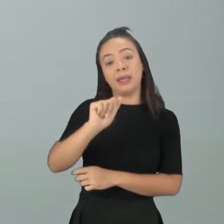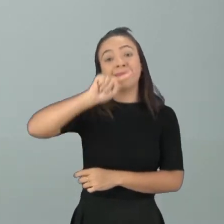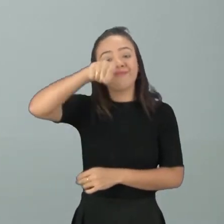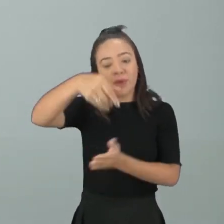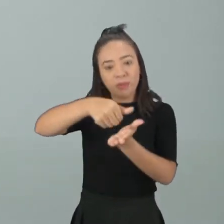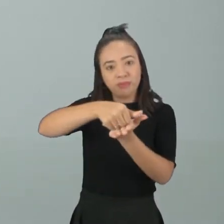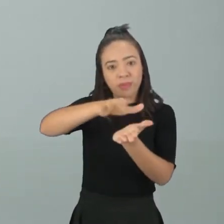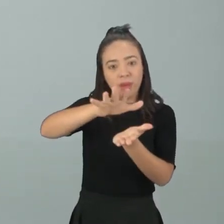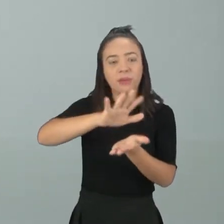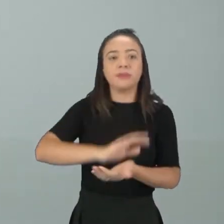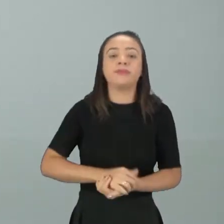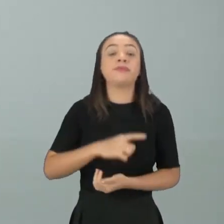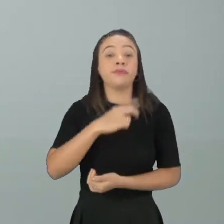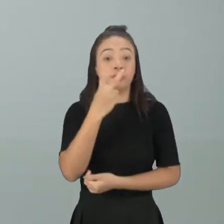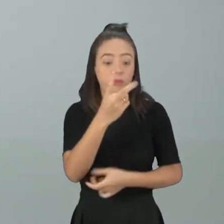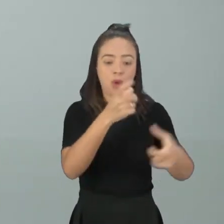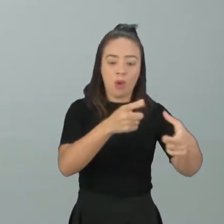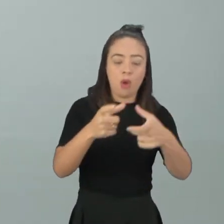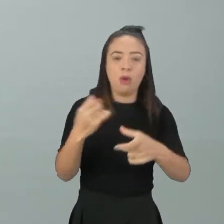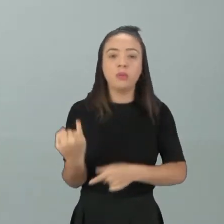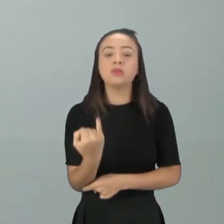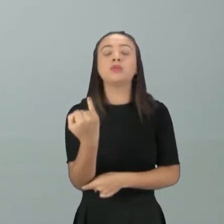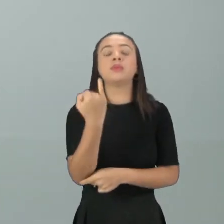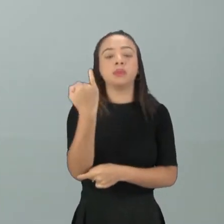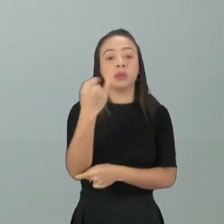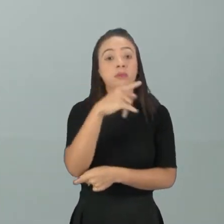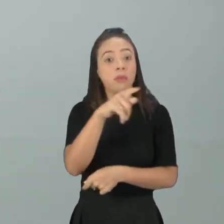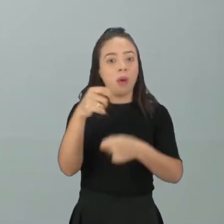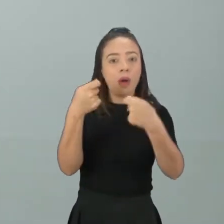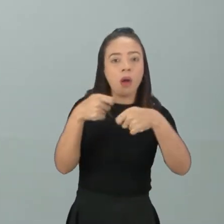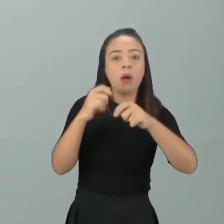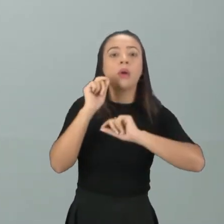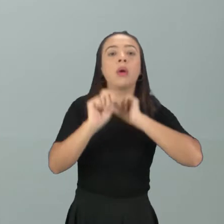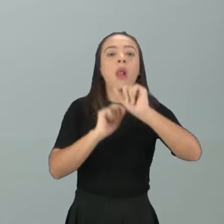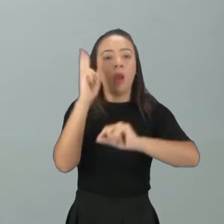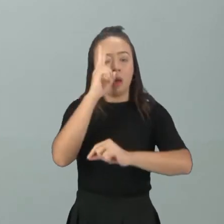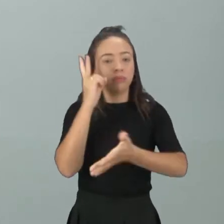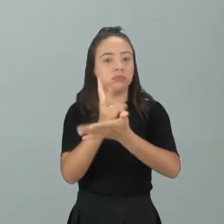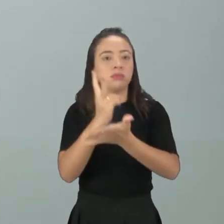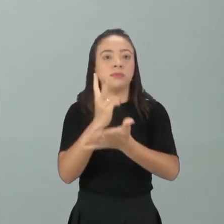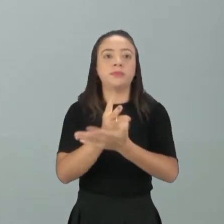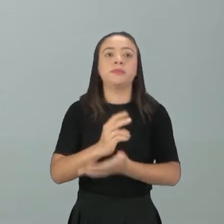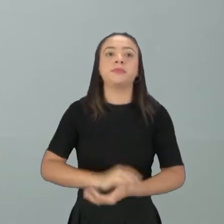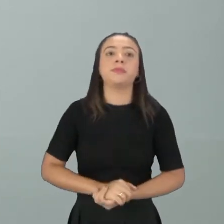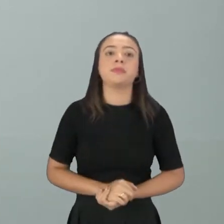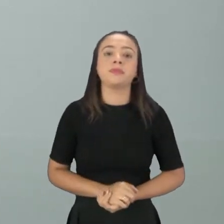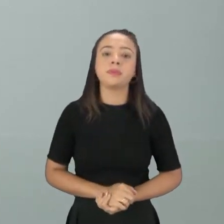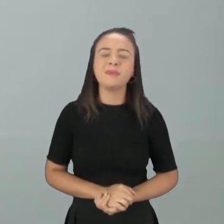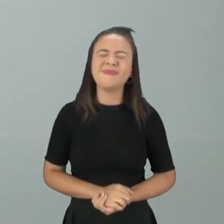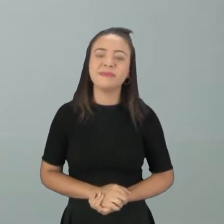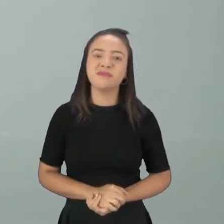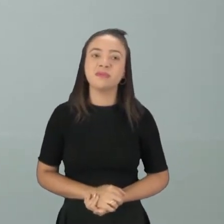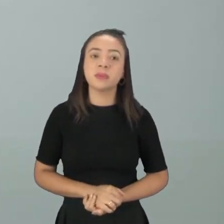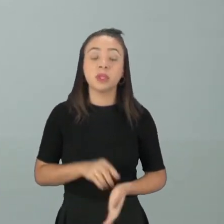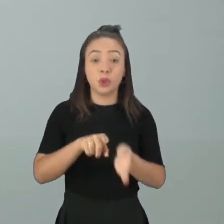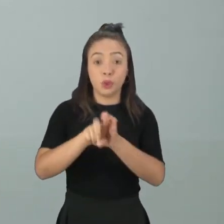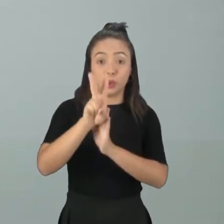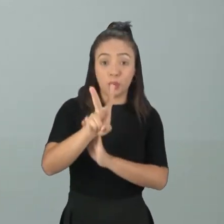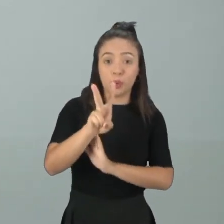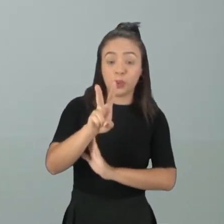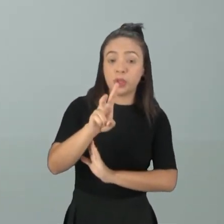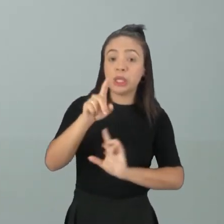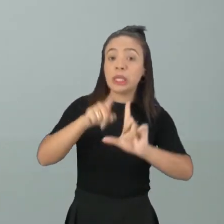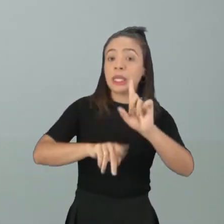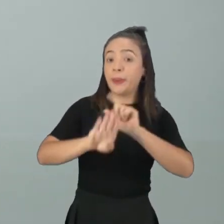locais muito importantes que vocês precisam ter em mente, tá bom? Então, questão número 2 é a letra B,